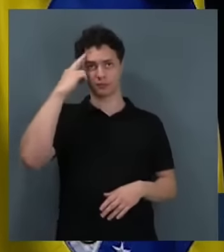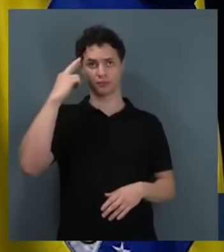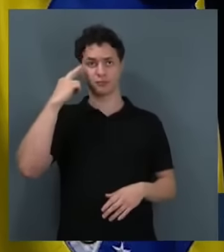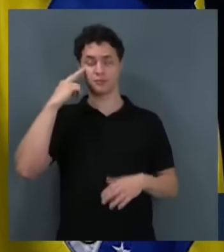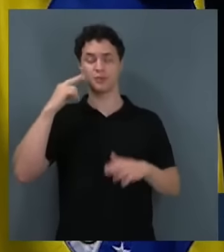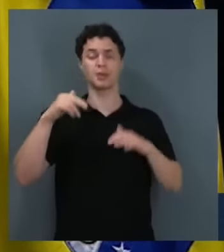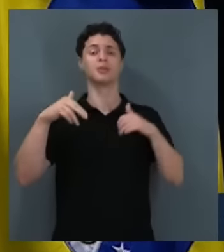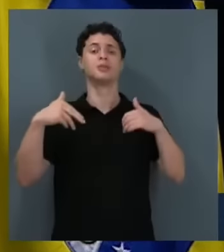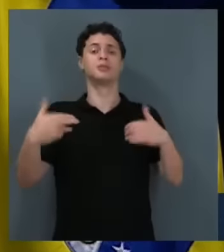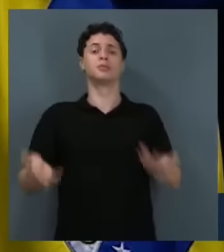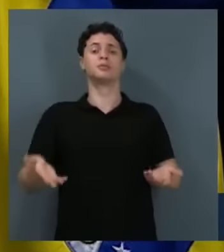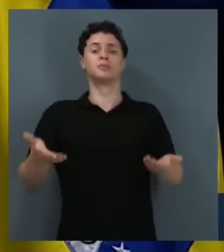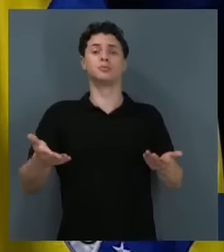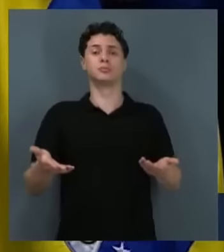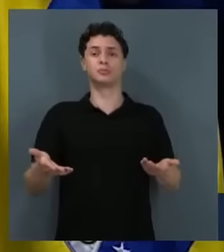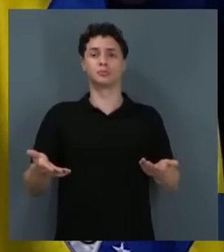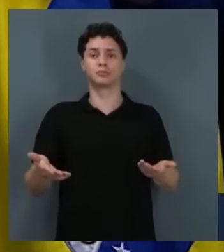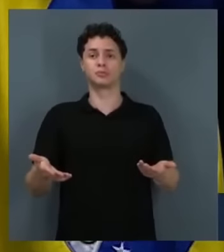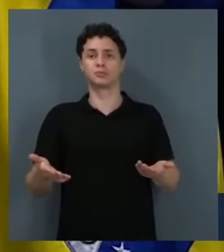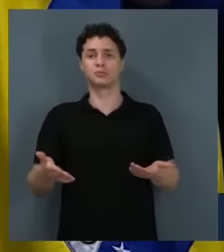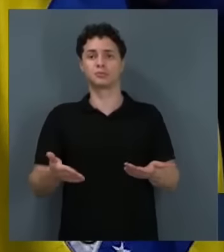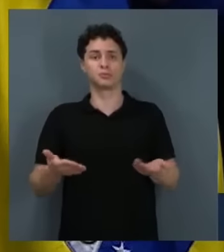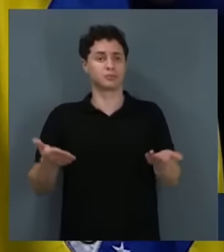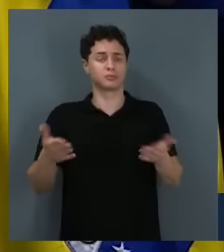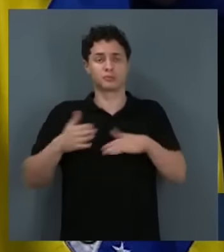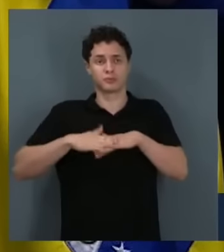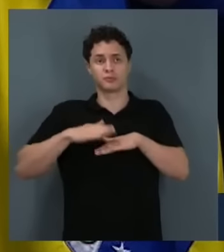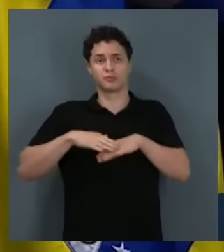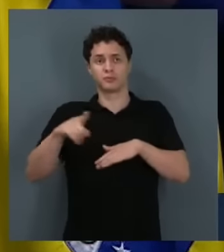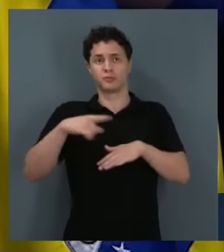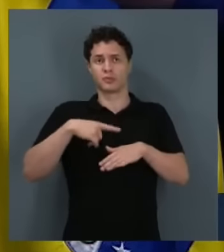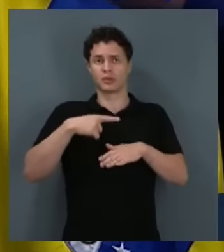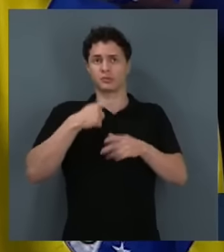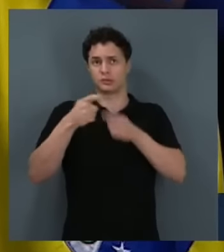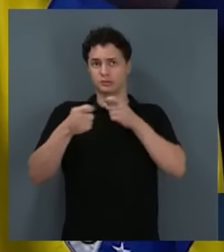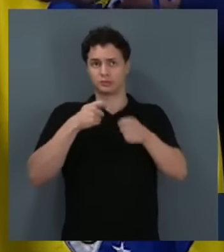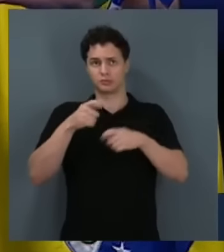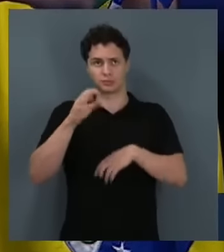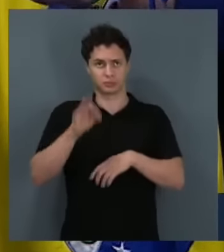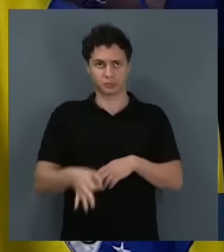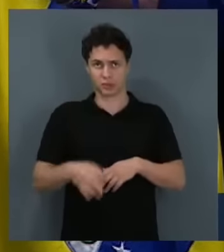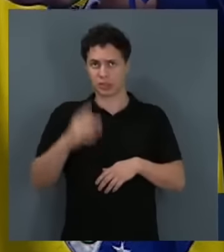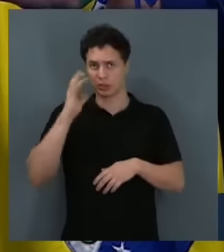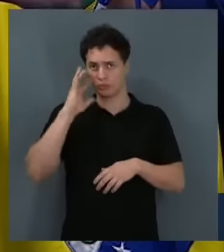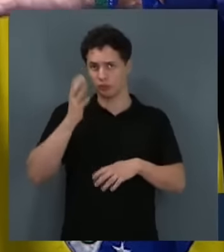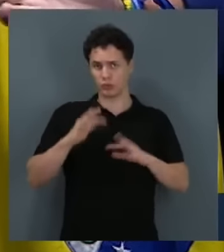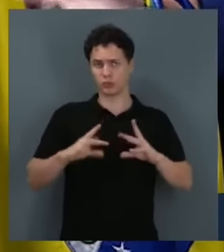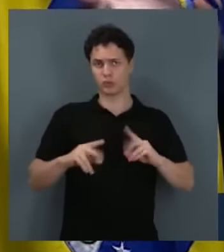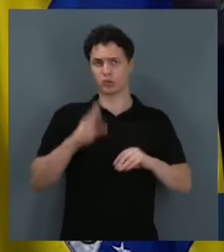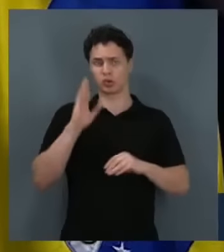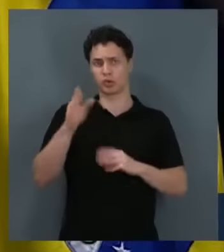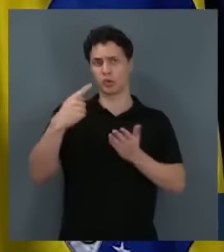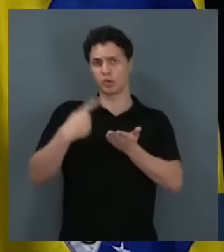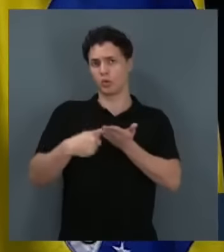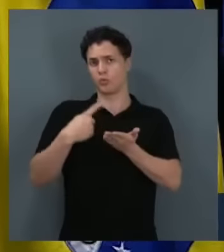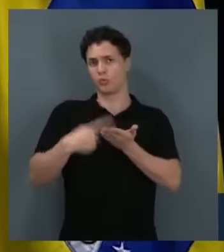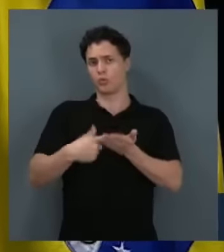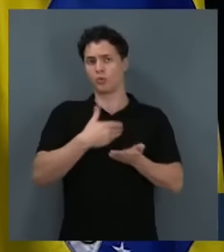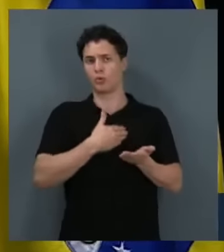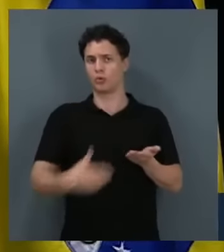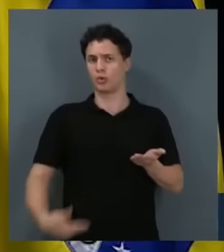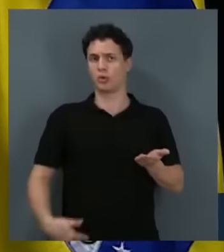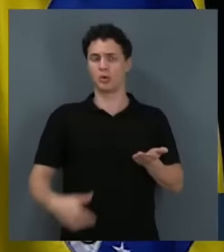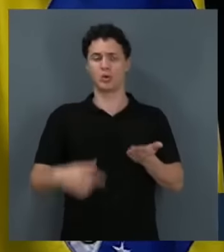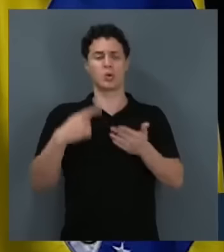então, quer dizer que tudo é a revelia, o senhor dá a entrevista e está tudo certo. Está tudo resolvido. Combinou com o governo, combinou com o Supremo